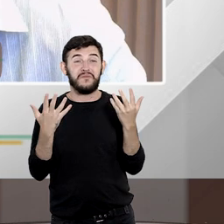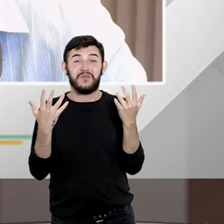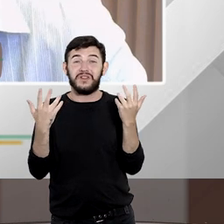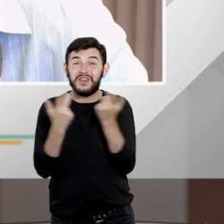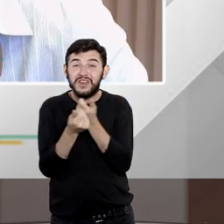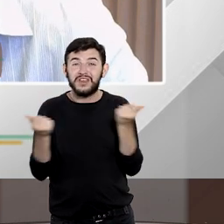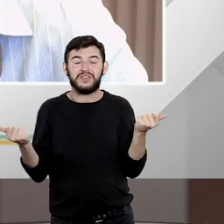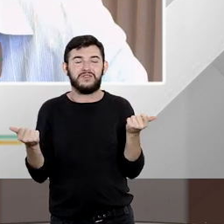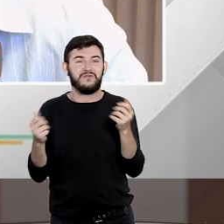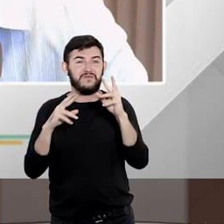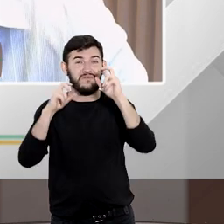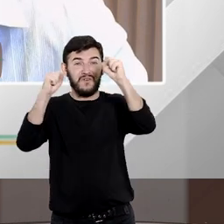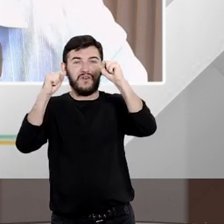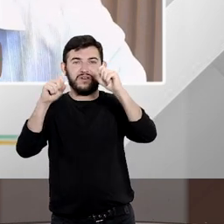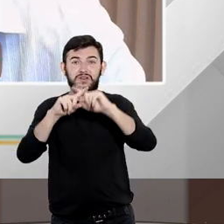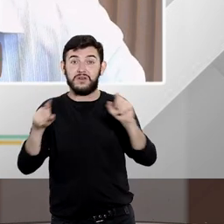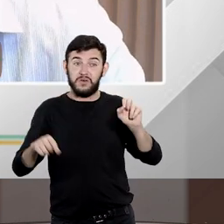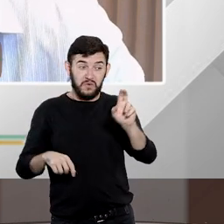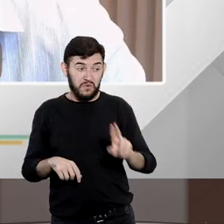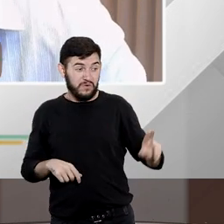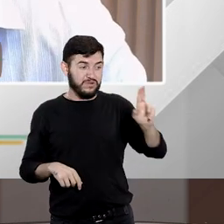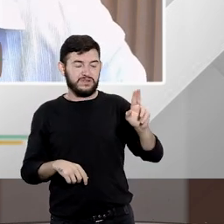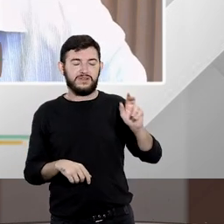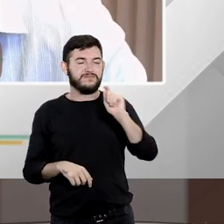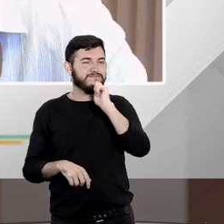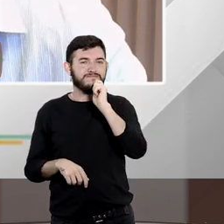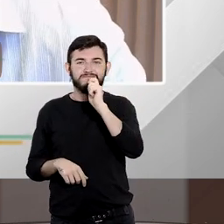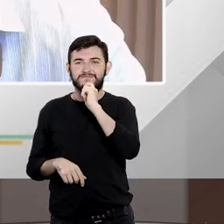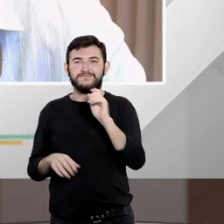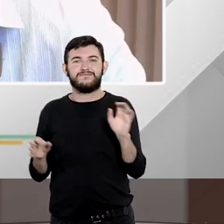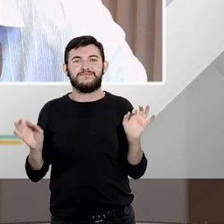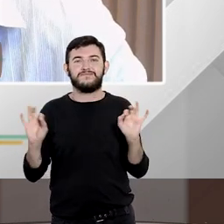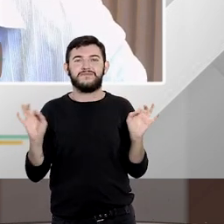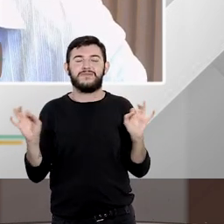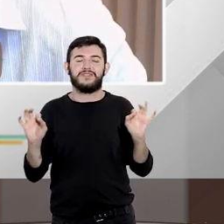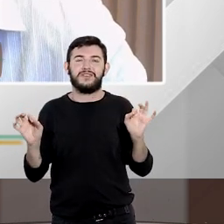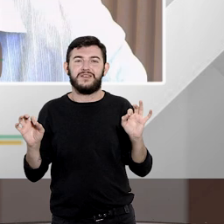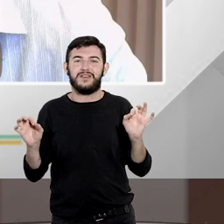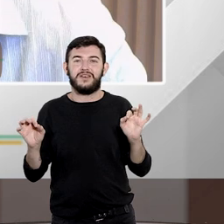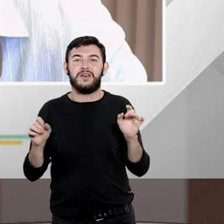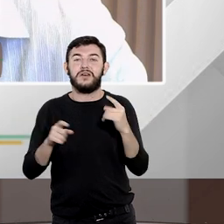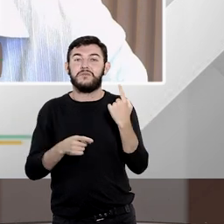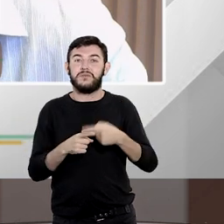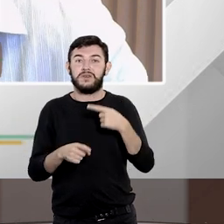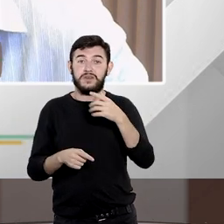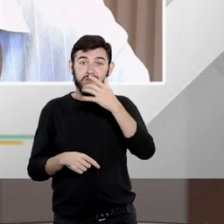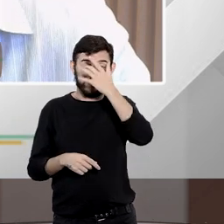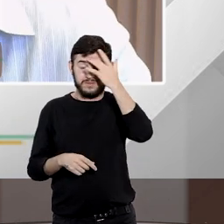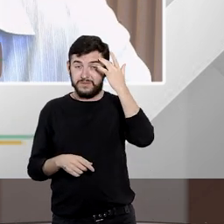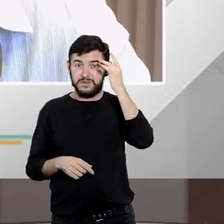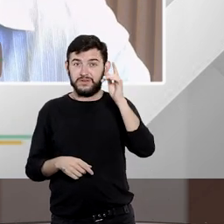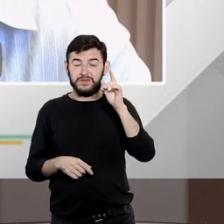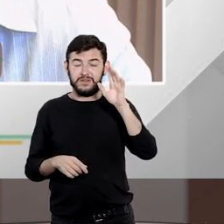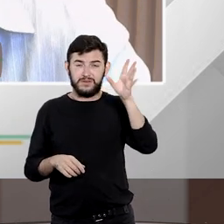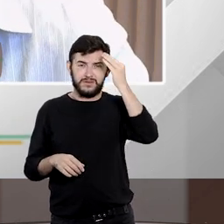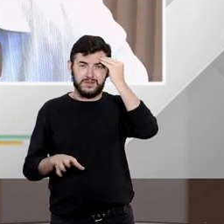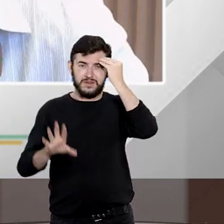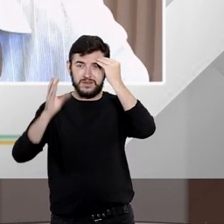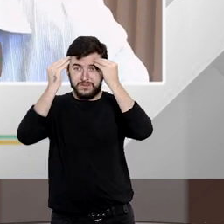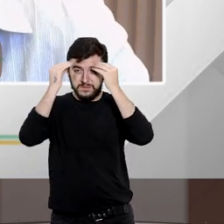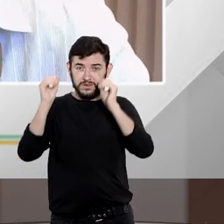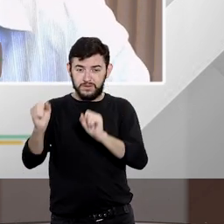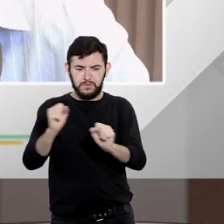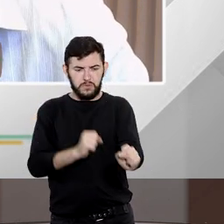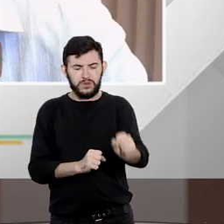quanto poderia ser porque nós temos aí a verdadeira concretização de que o poder que está presente no Estado